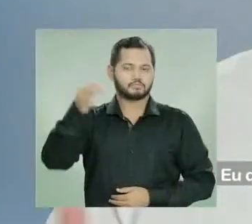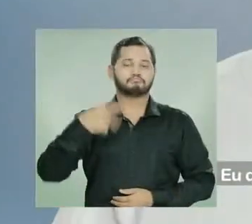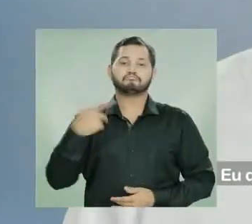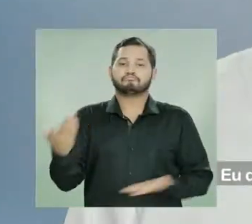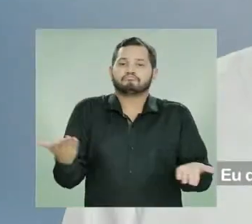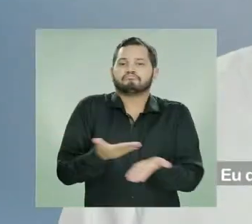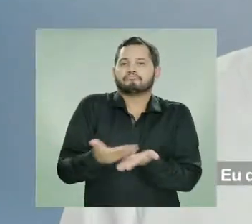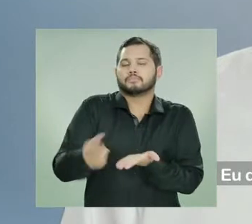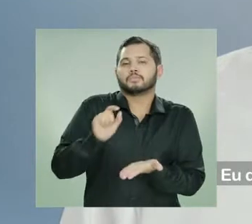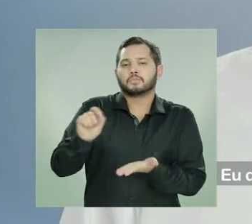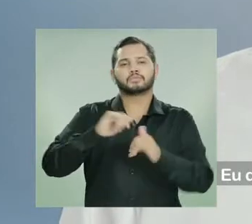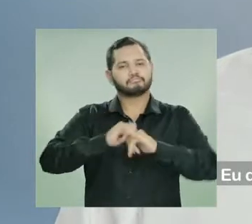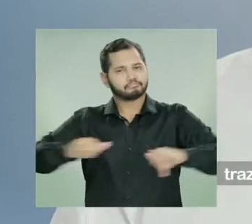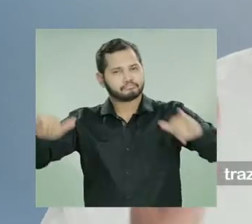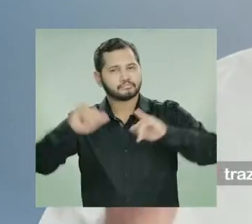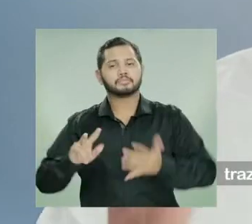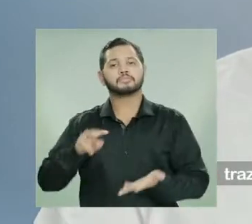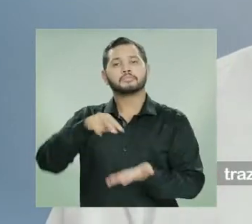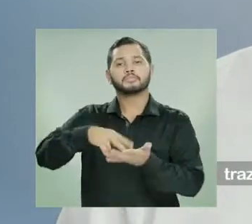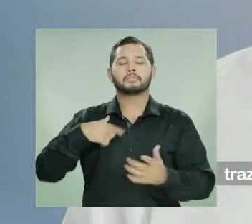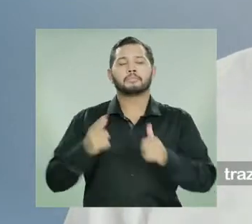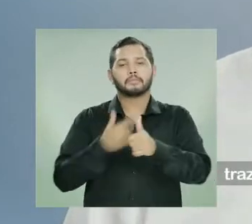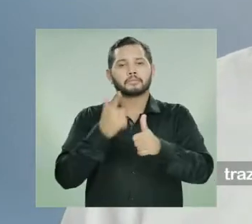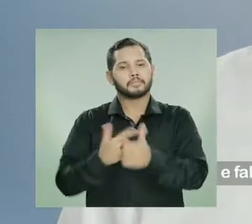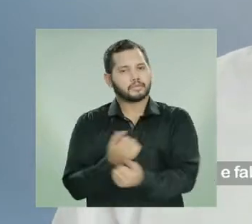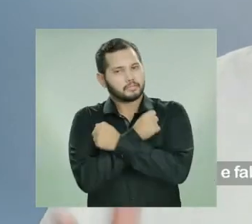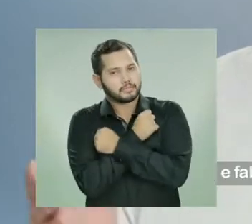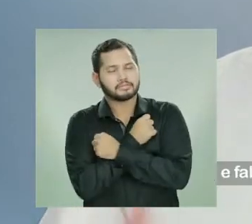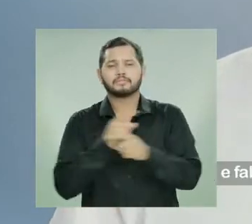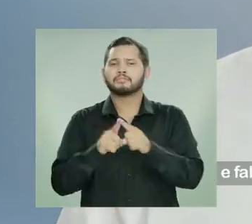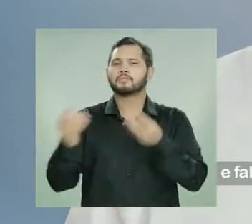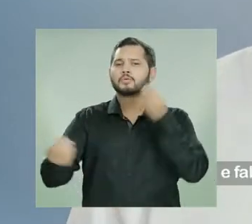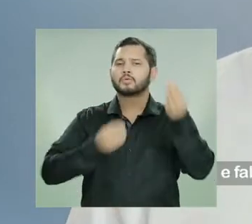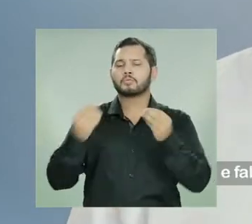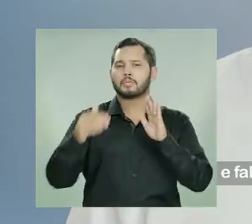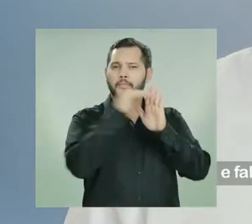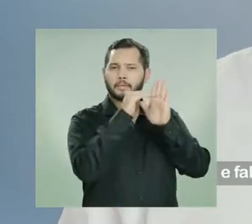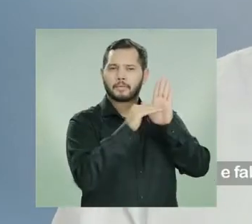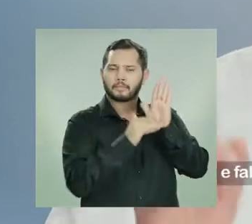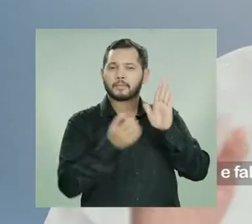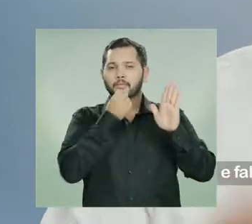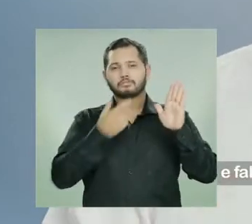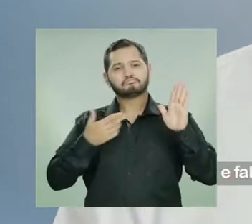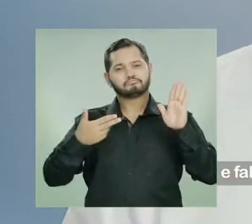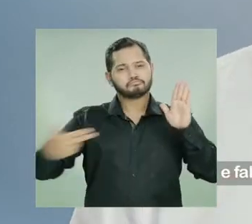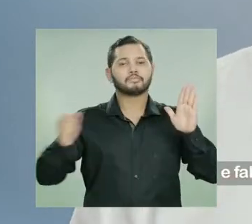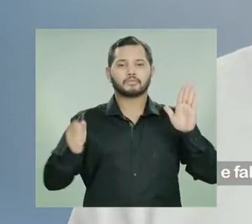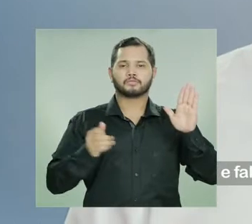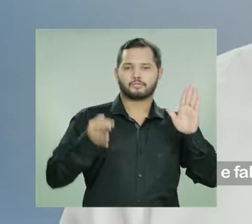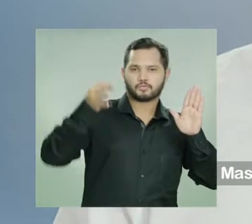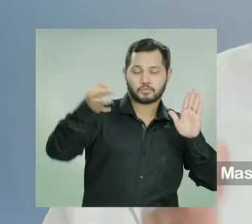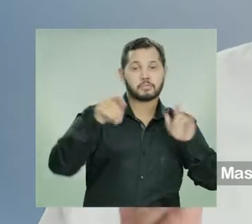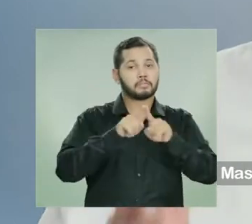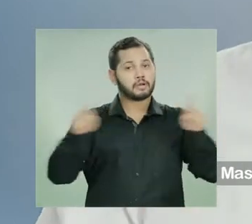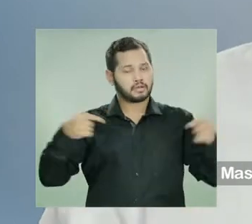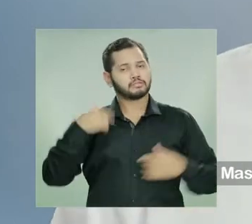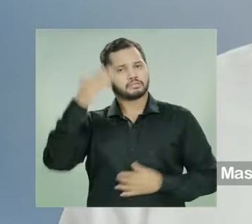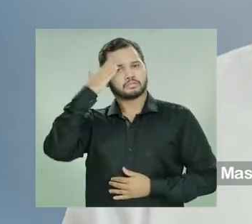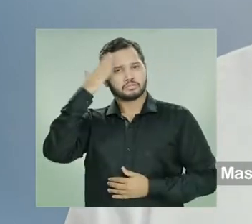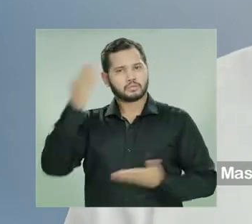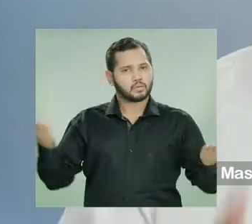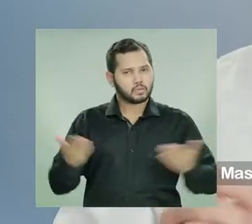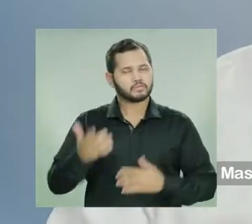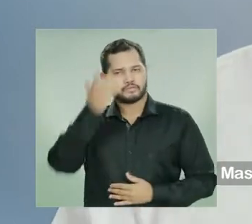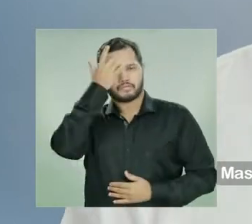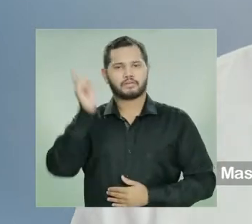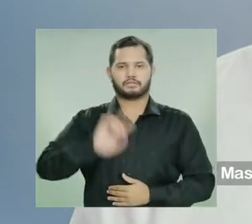Eu quero começar essa campanha lhe trazendo meu abraço e falando das boas mudanças que a gente pode fazer. Mas eu também